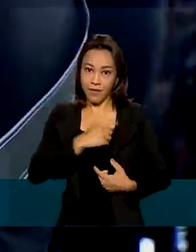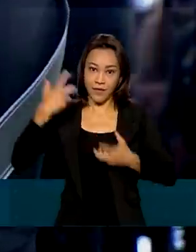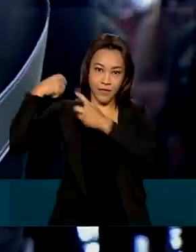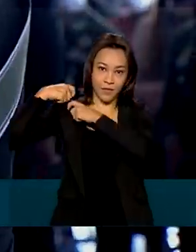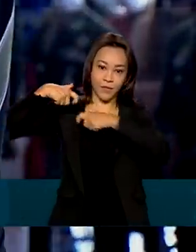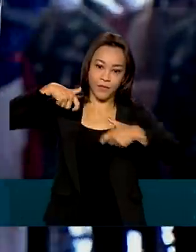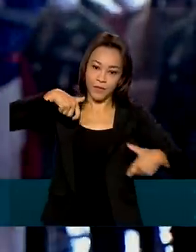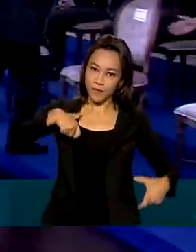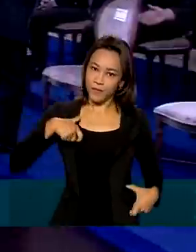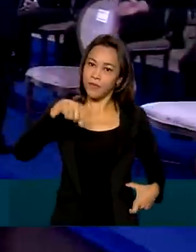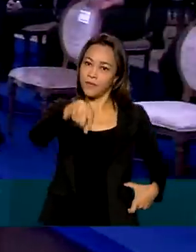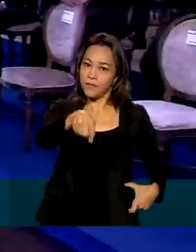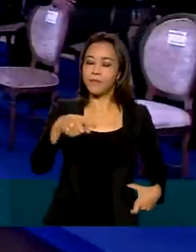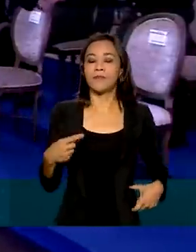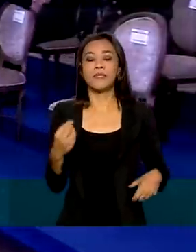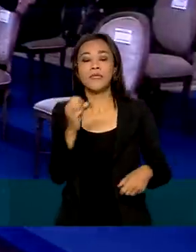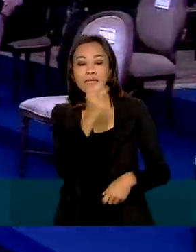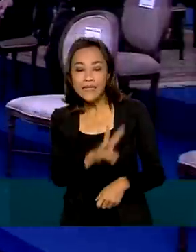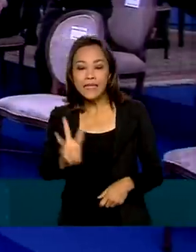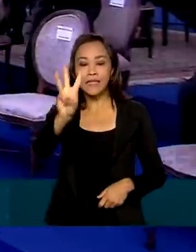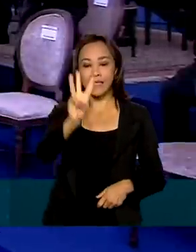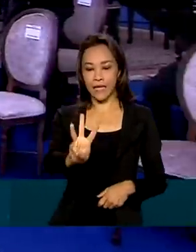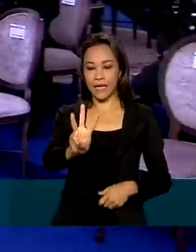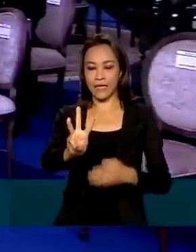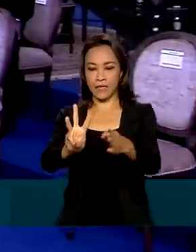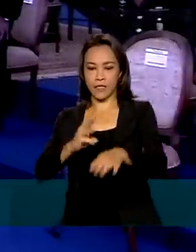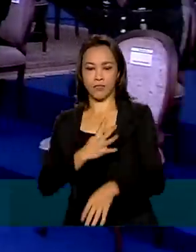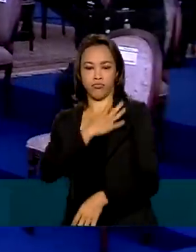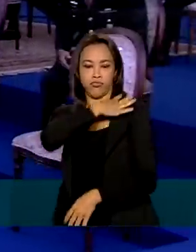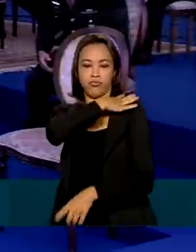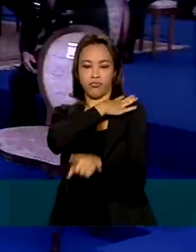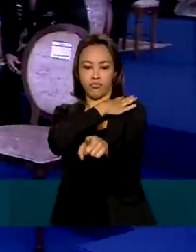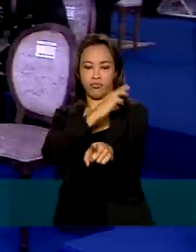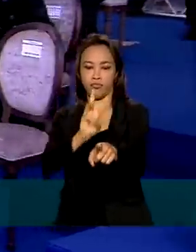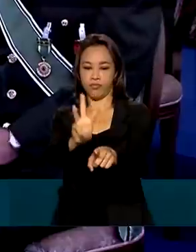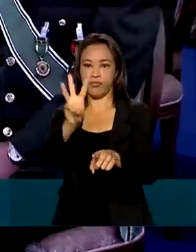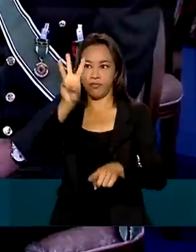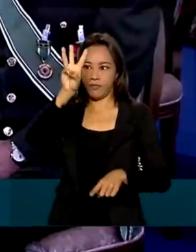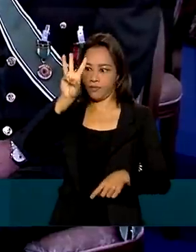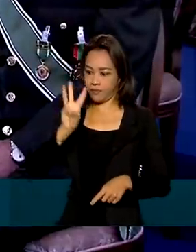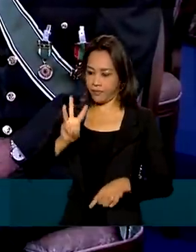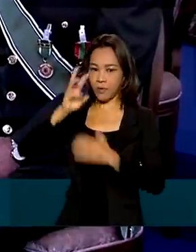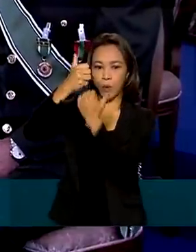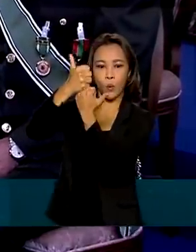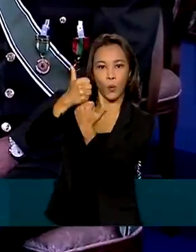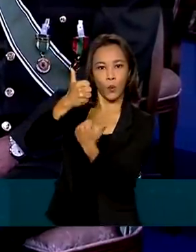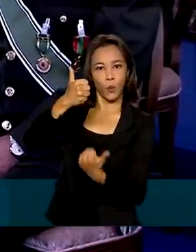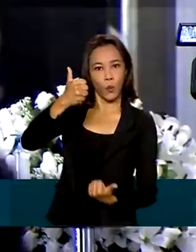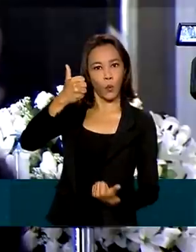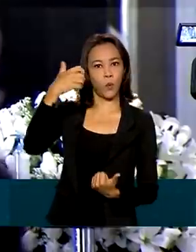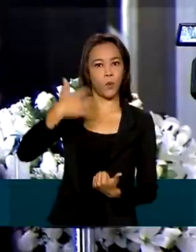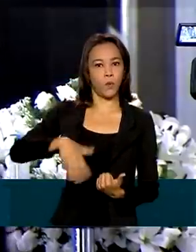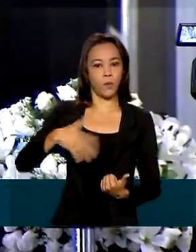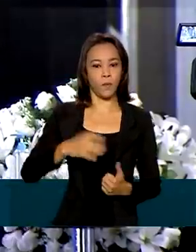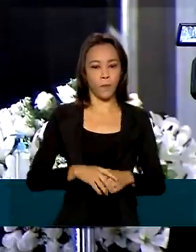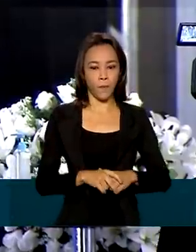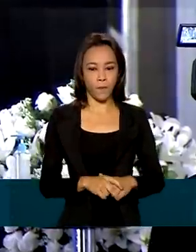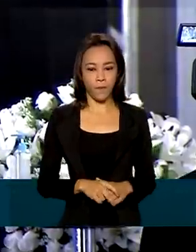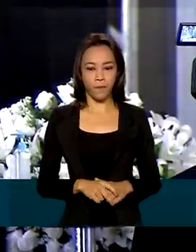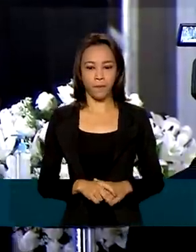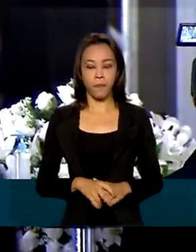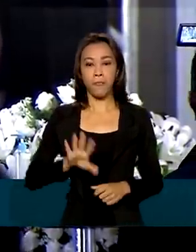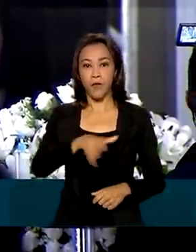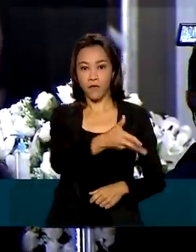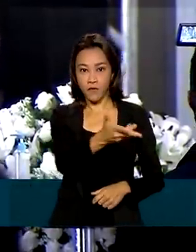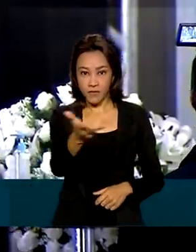Expedicionária Brasileira. Três desses generais agora vão ocupar a mais alta posição no Exército. Sejam os